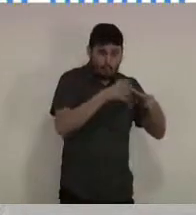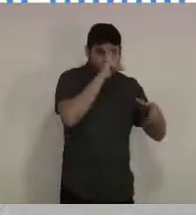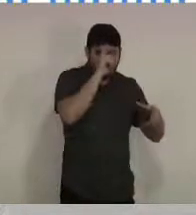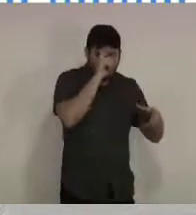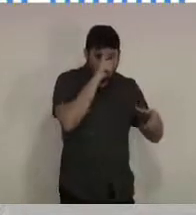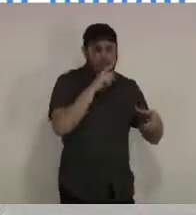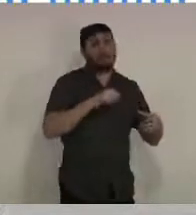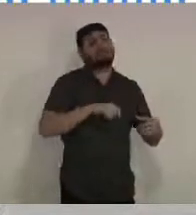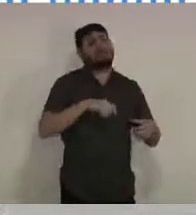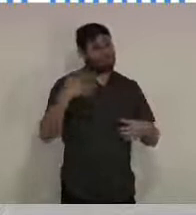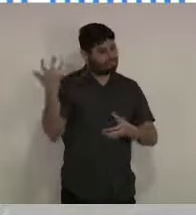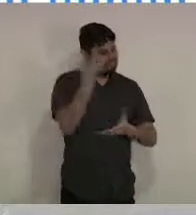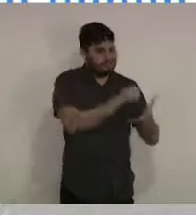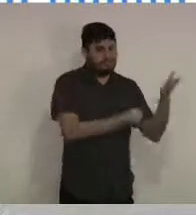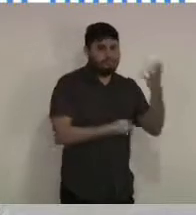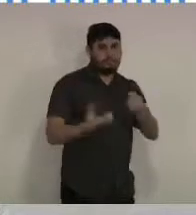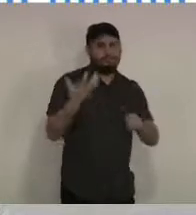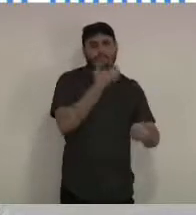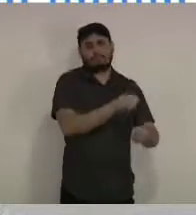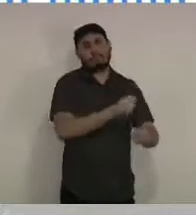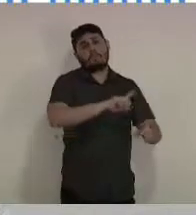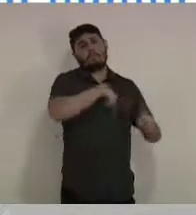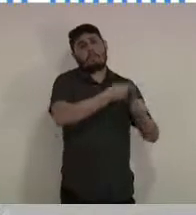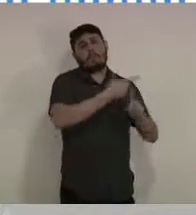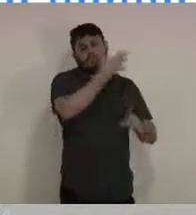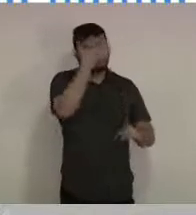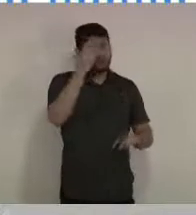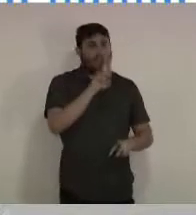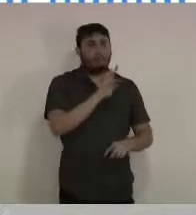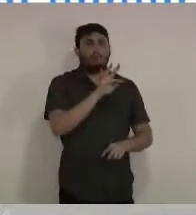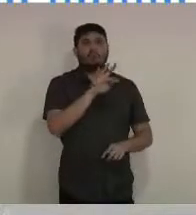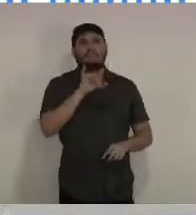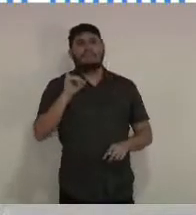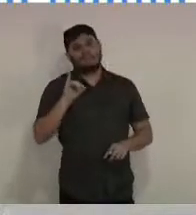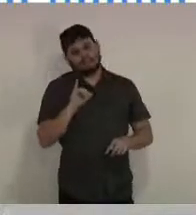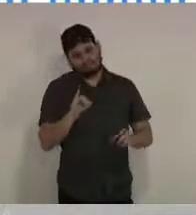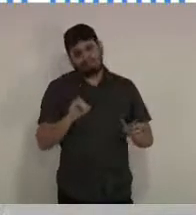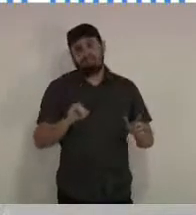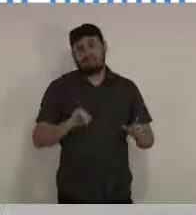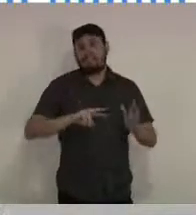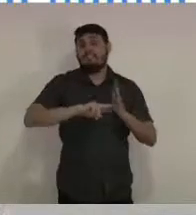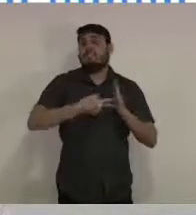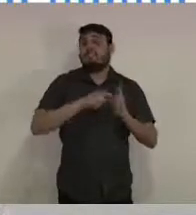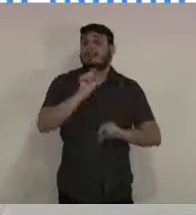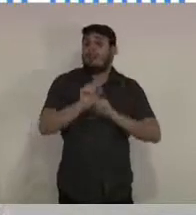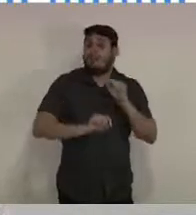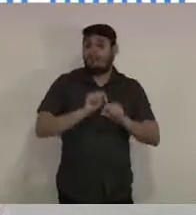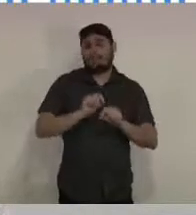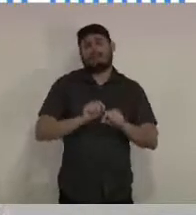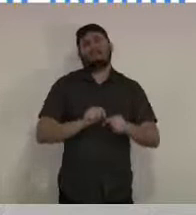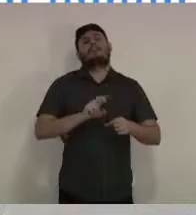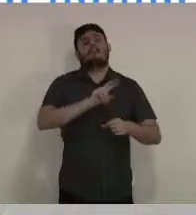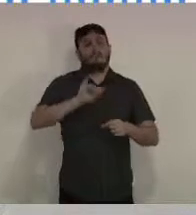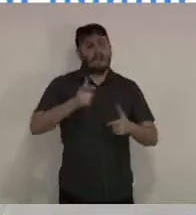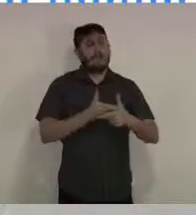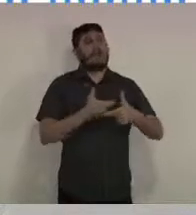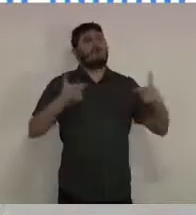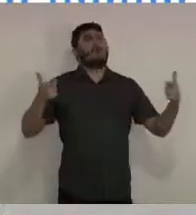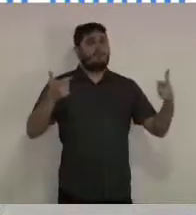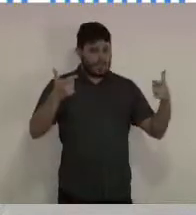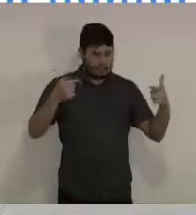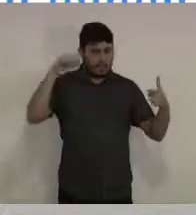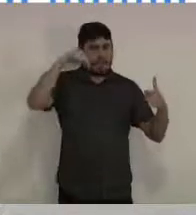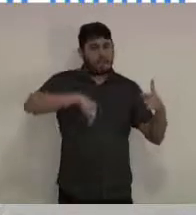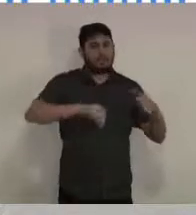pacientes que deveriam estar em leites de UTI. O que é um reflexo justamente do aumento de casos na cidade, tendo como